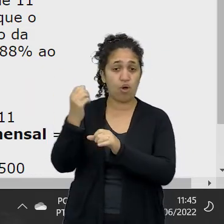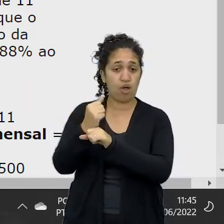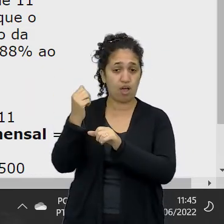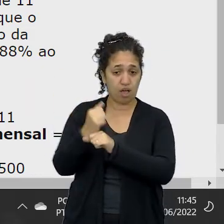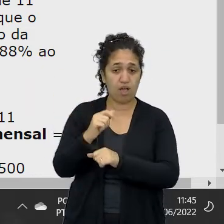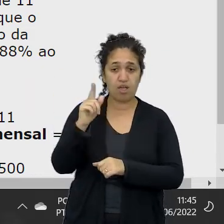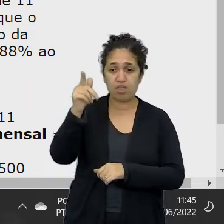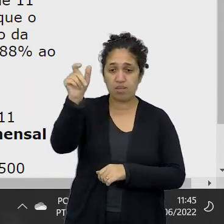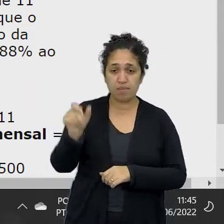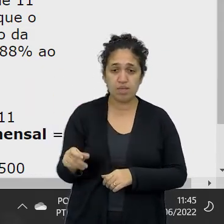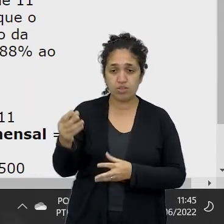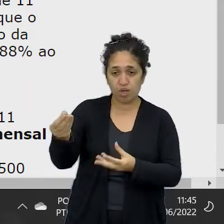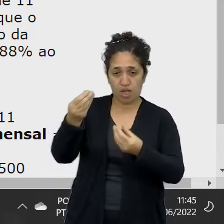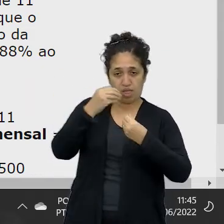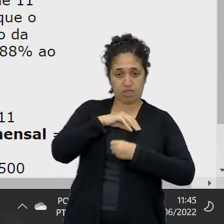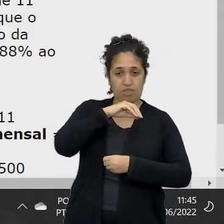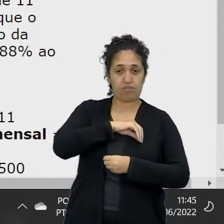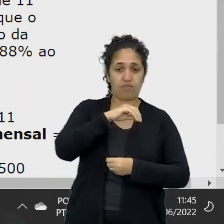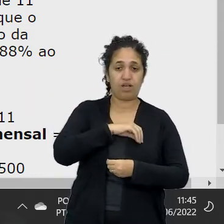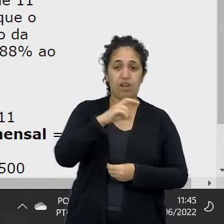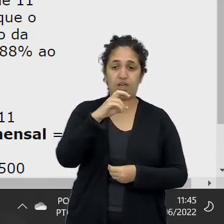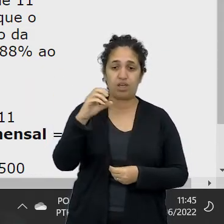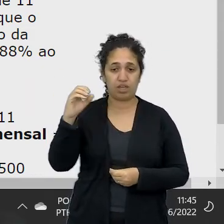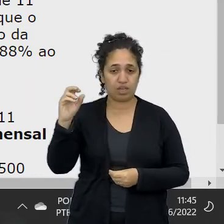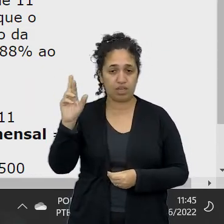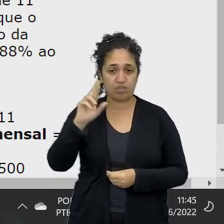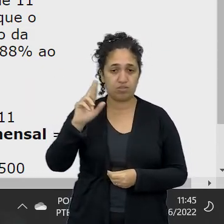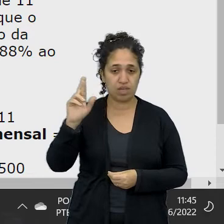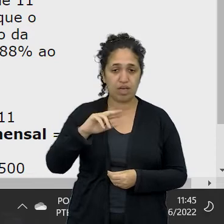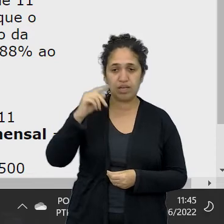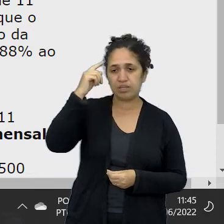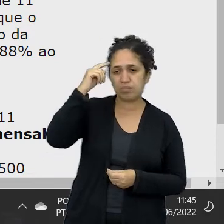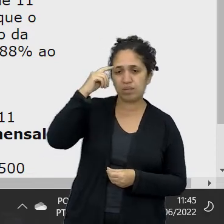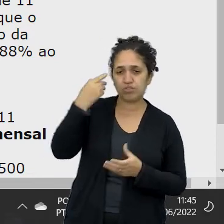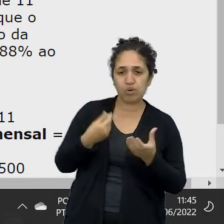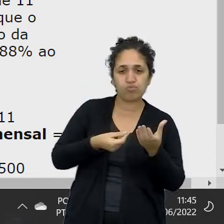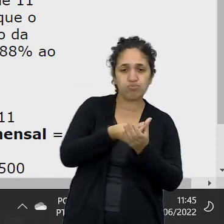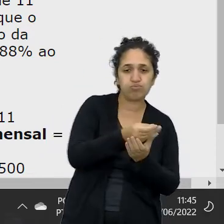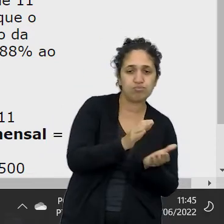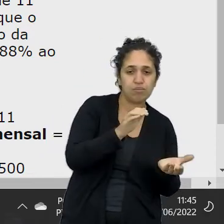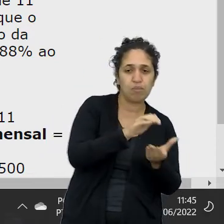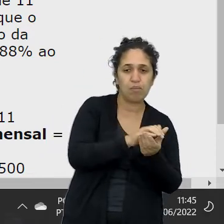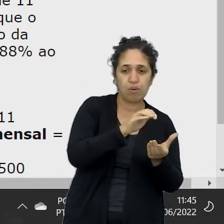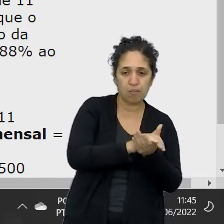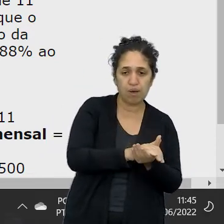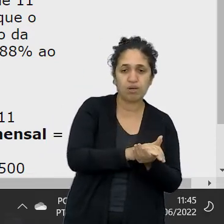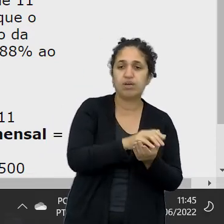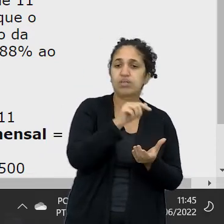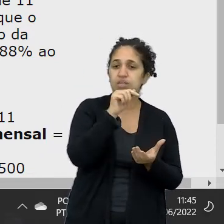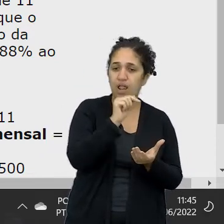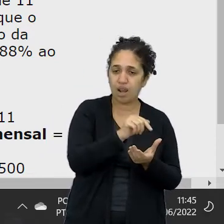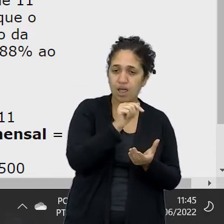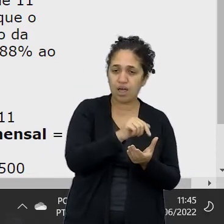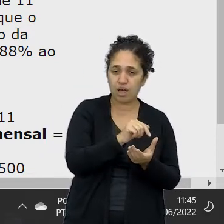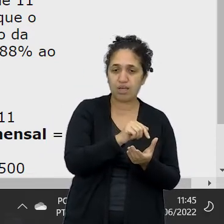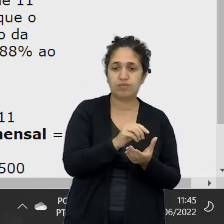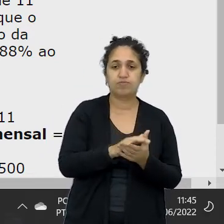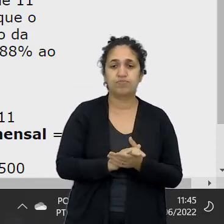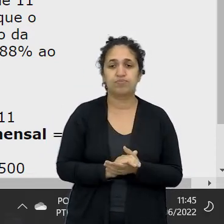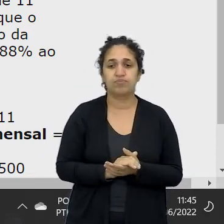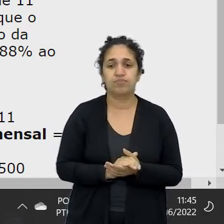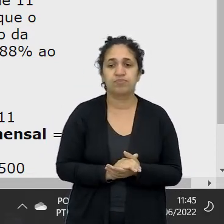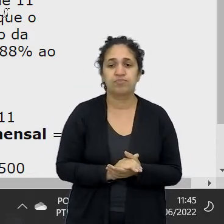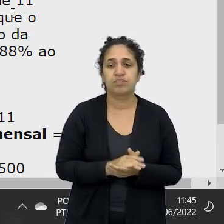cidadão recebe um abono salarial no valor de R$,00, resolveu depositá-lo na caderneta de poupança. Quanto